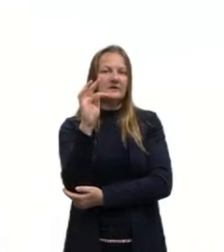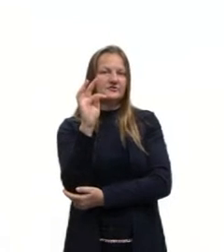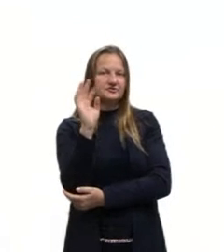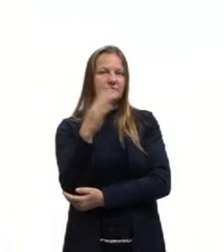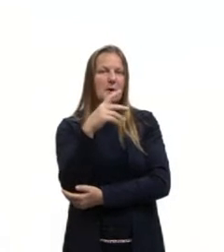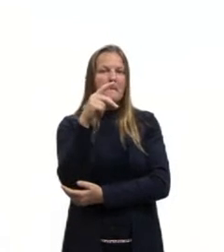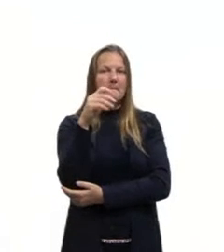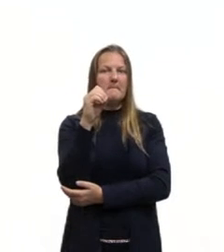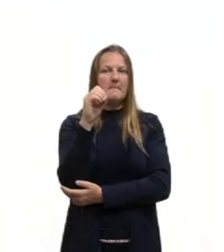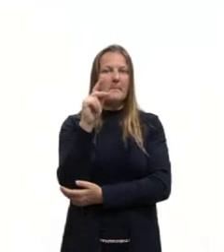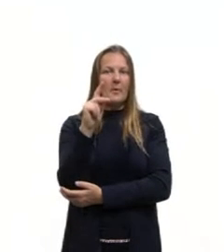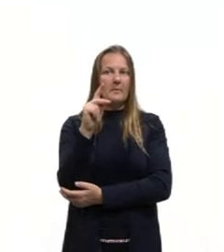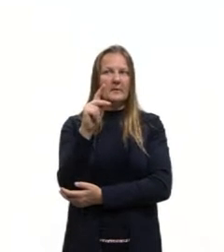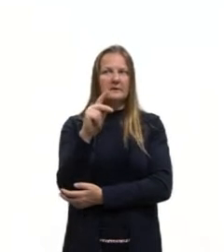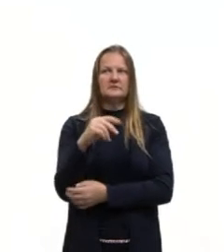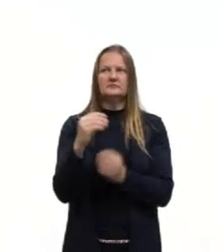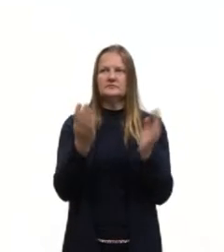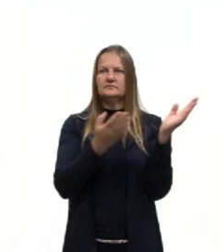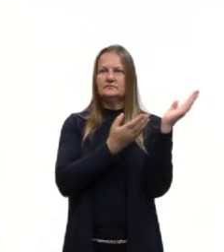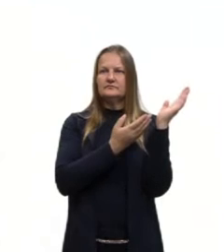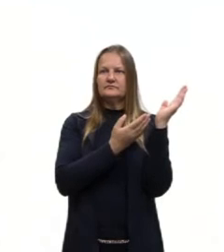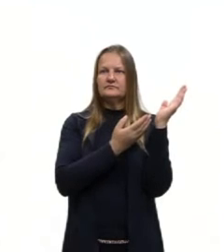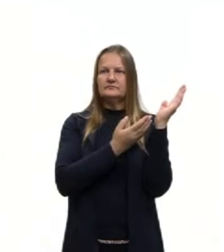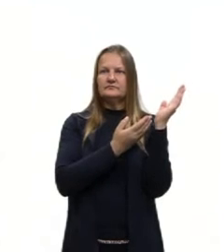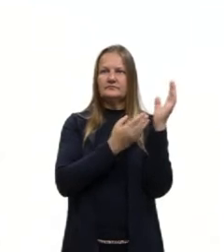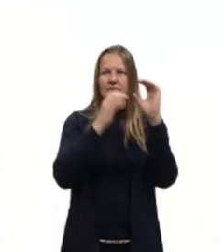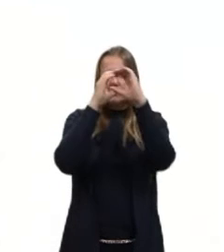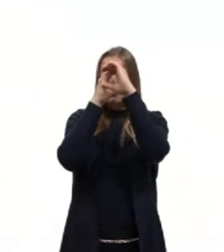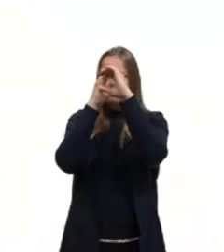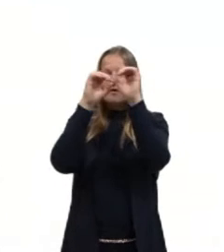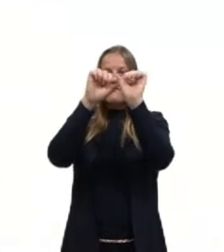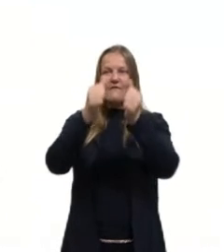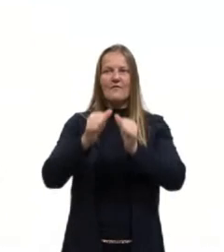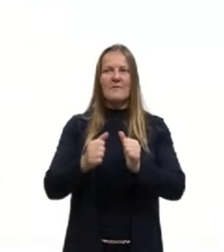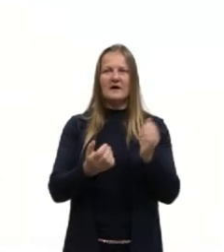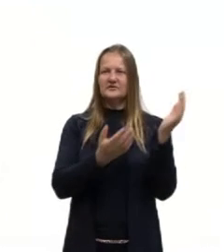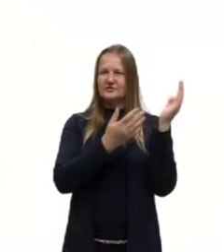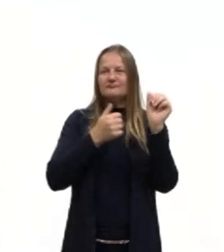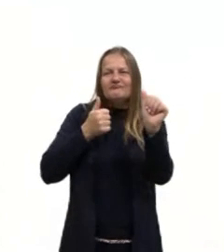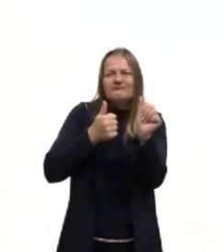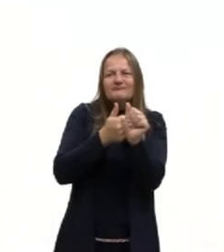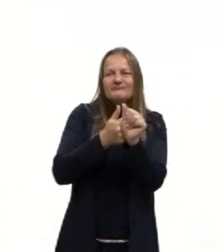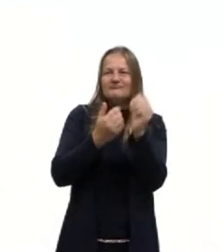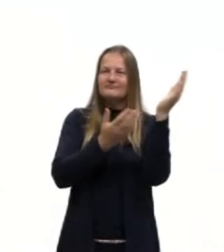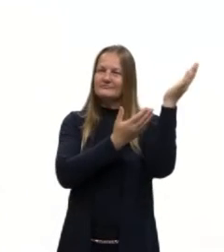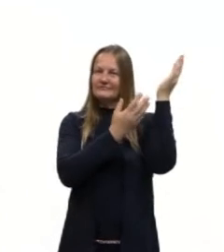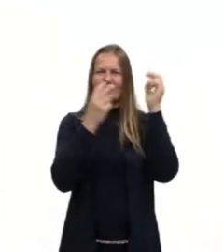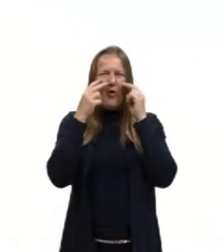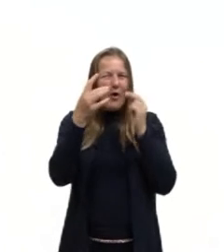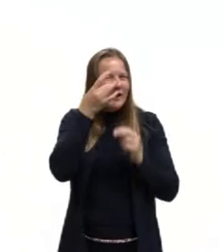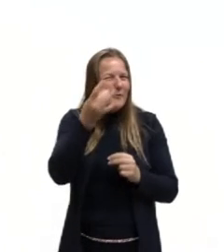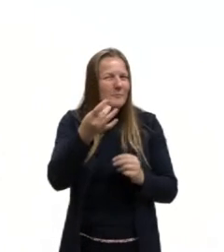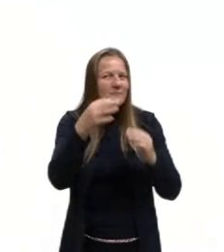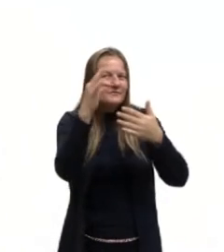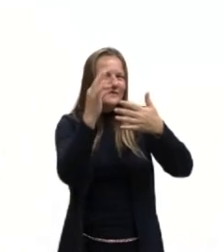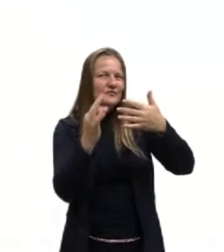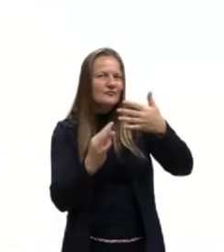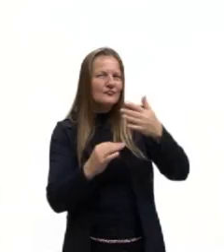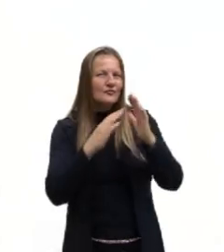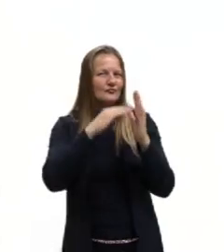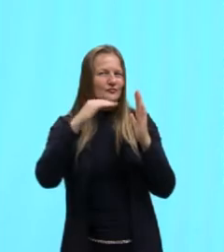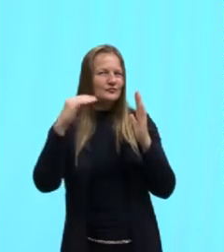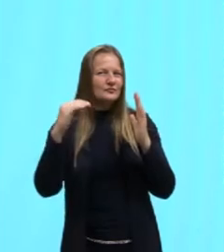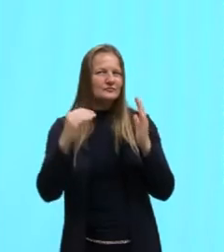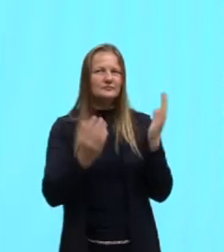percebam a estética, pedi aqui para a câmera focar na imagem, para que vocês percebam a estética da arte